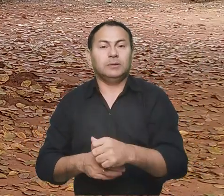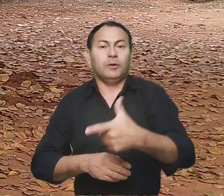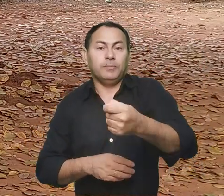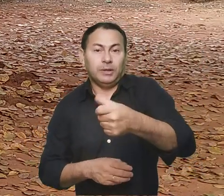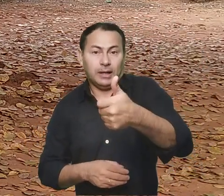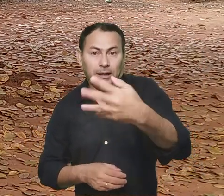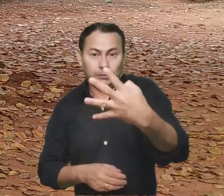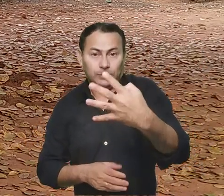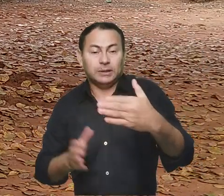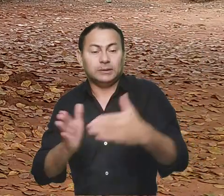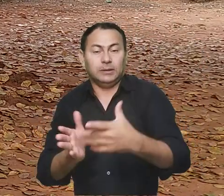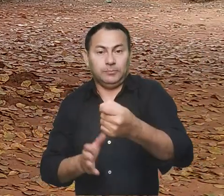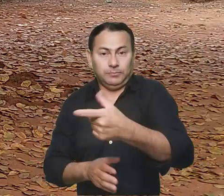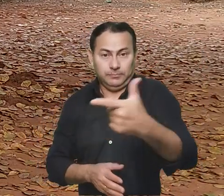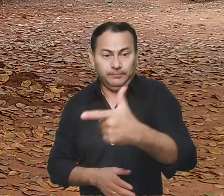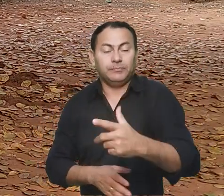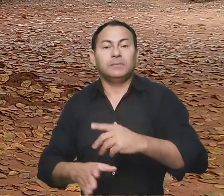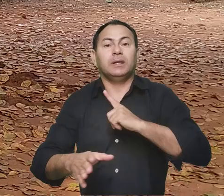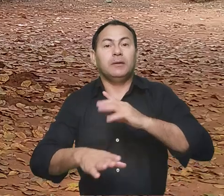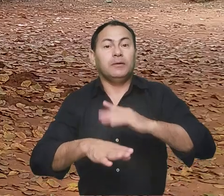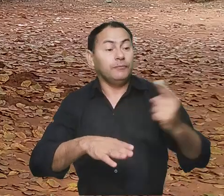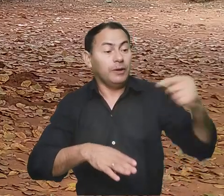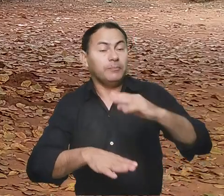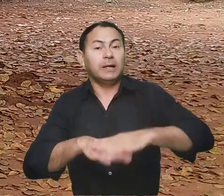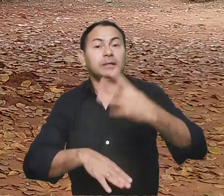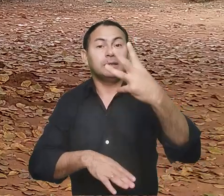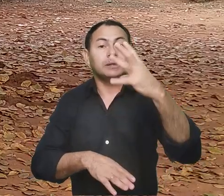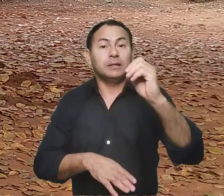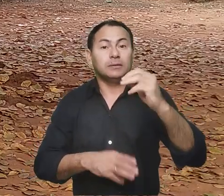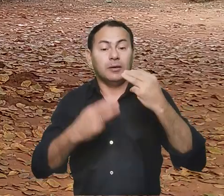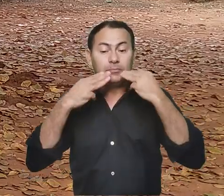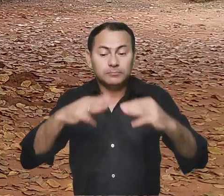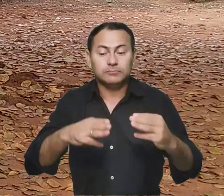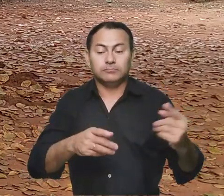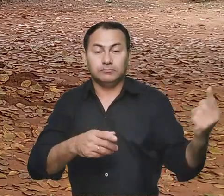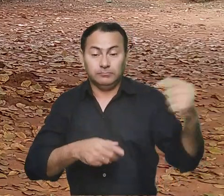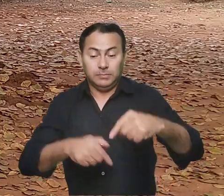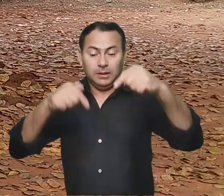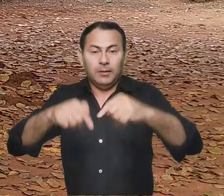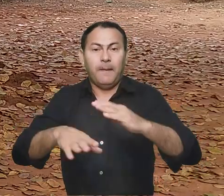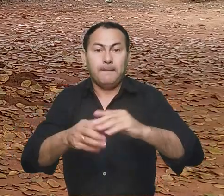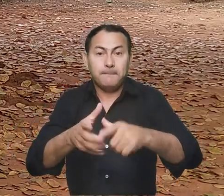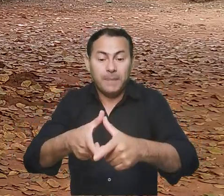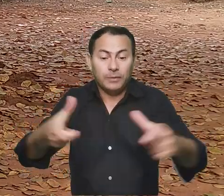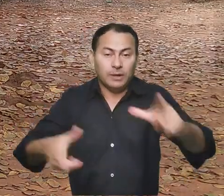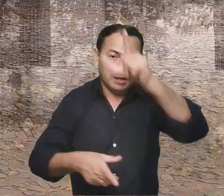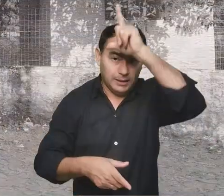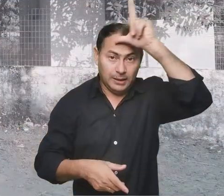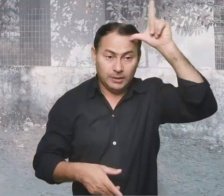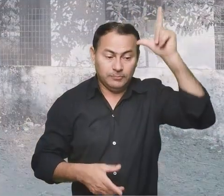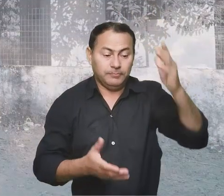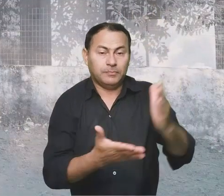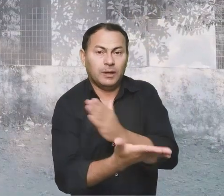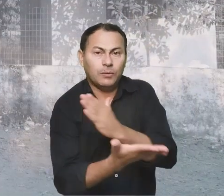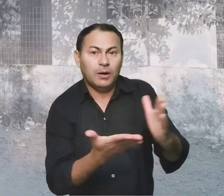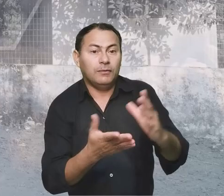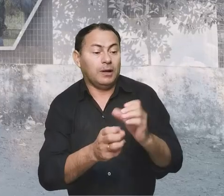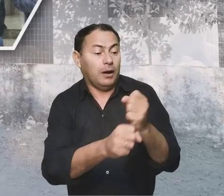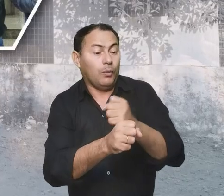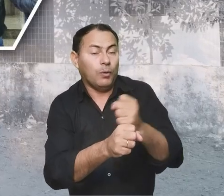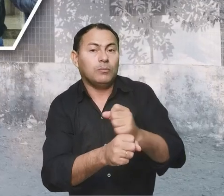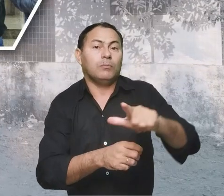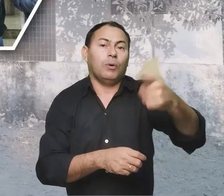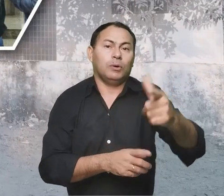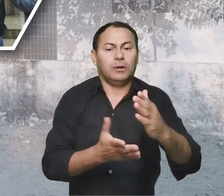2022, já passaram mais de 30 missionários por aqui, na sua maioria, leigos. Alguns